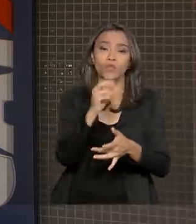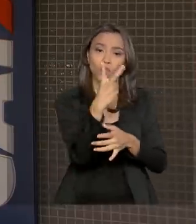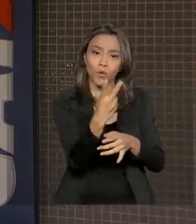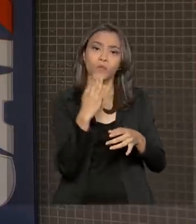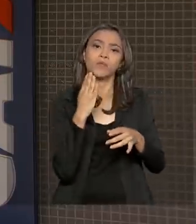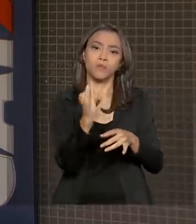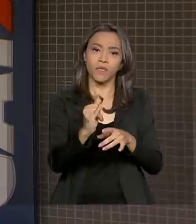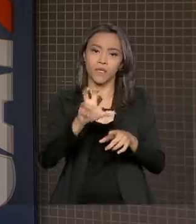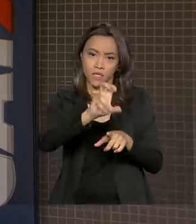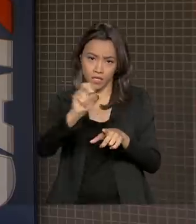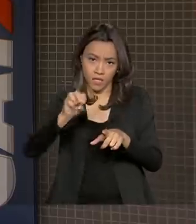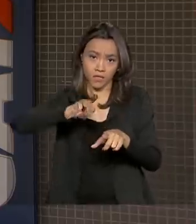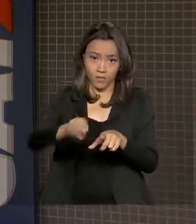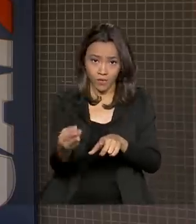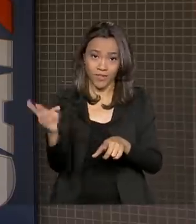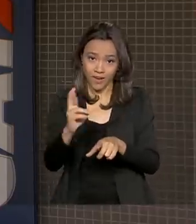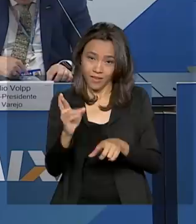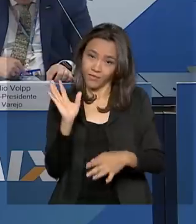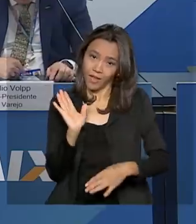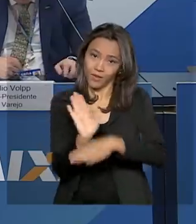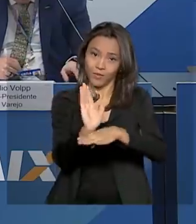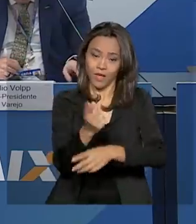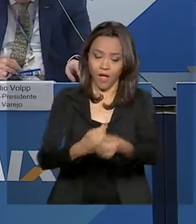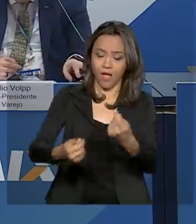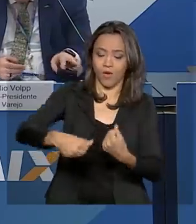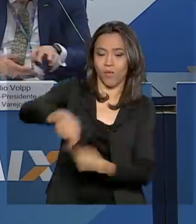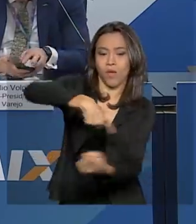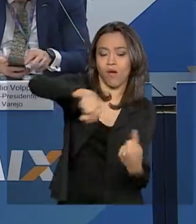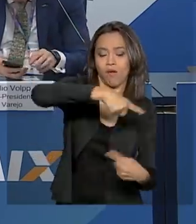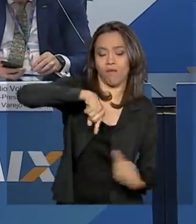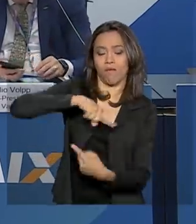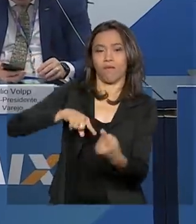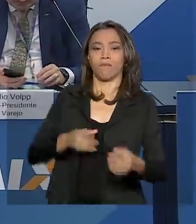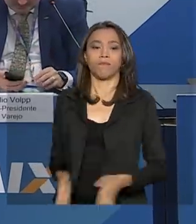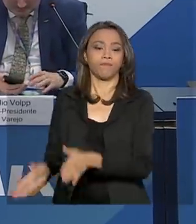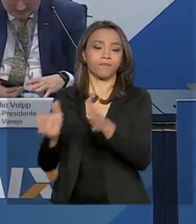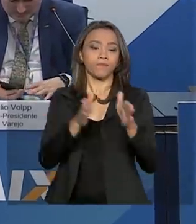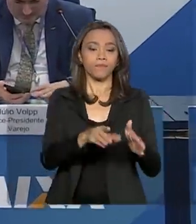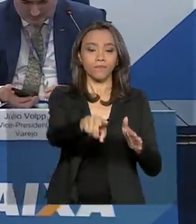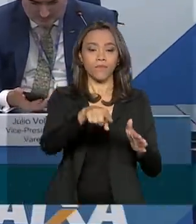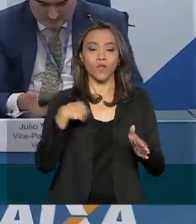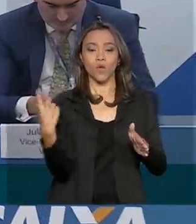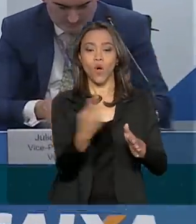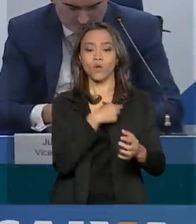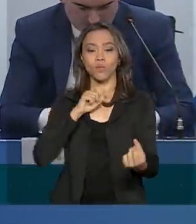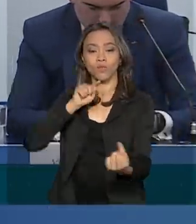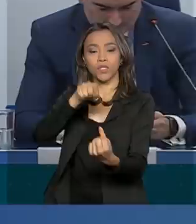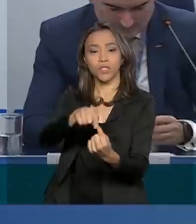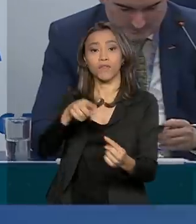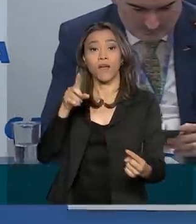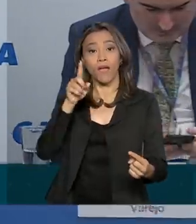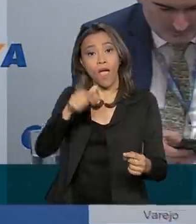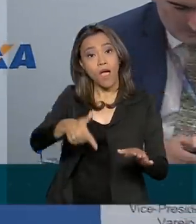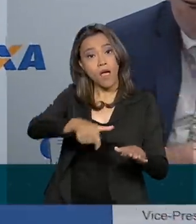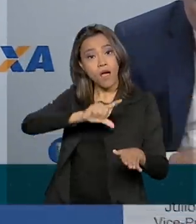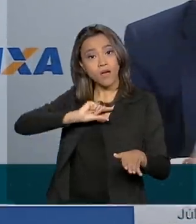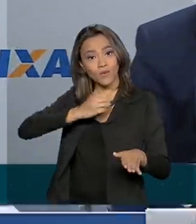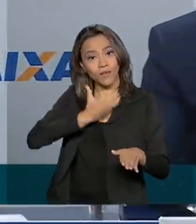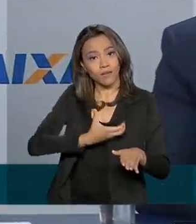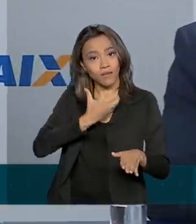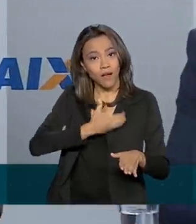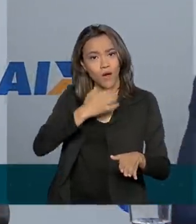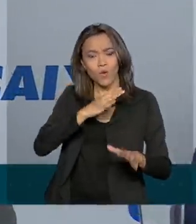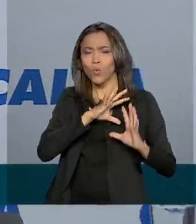na economia. O nosso objetivo é que antes do Natal, os brasileiros consigam,